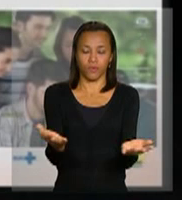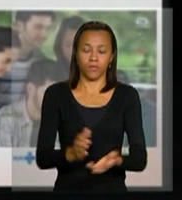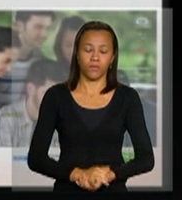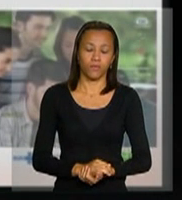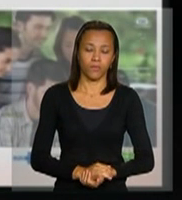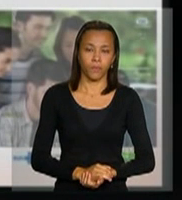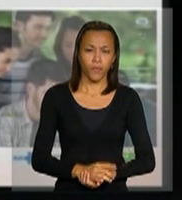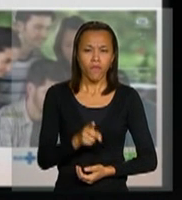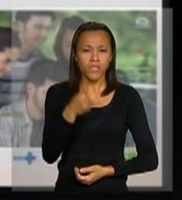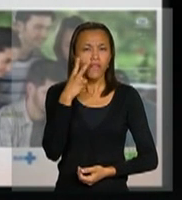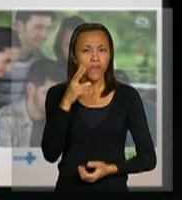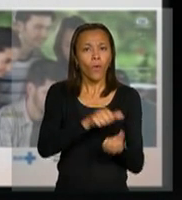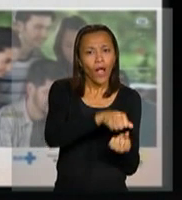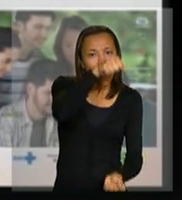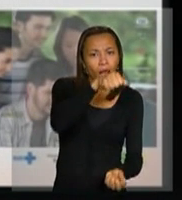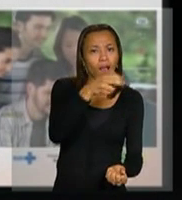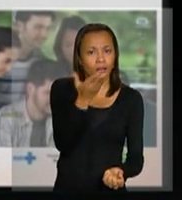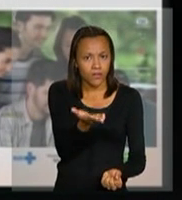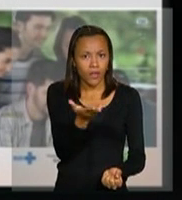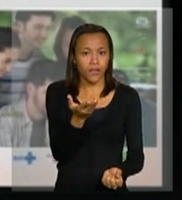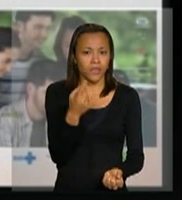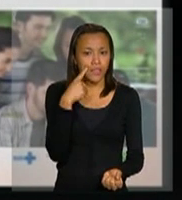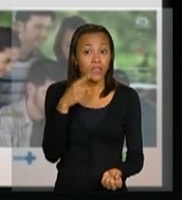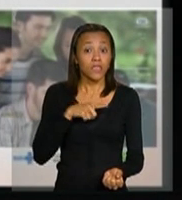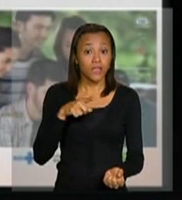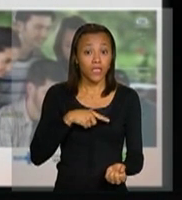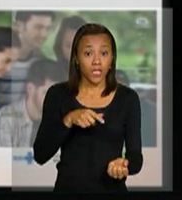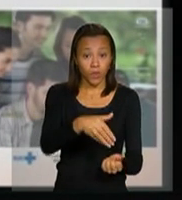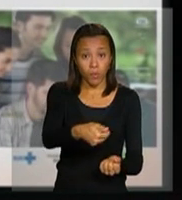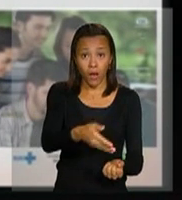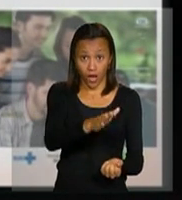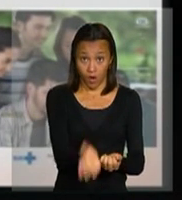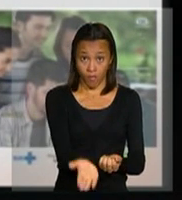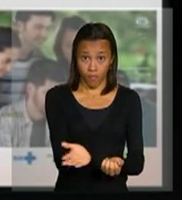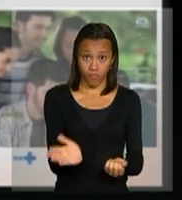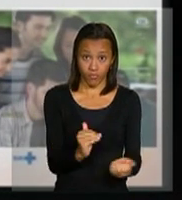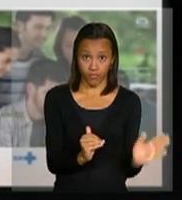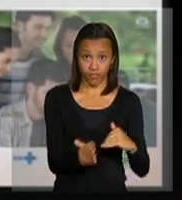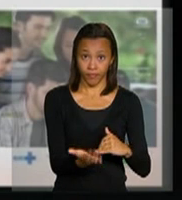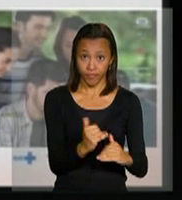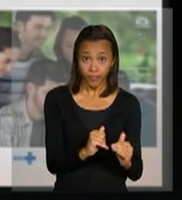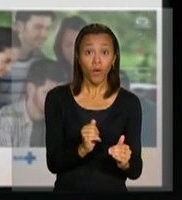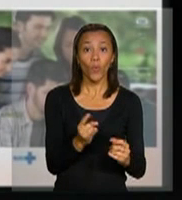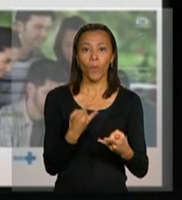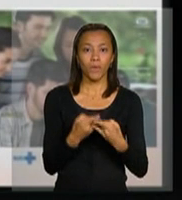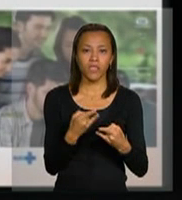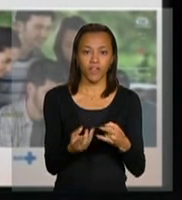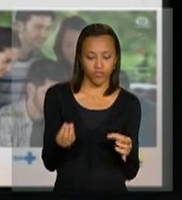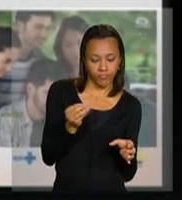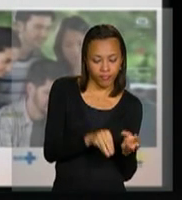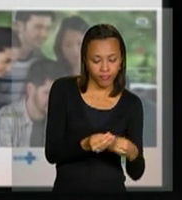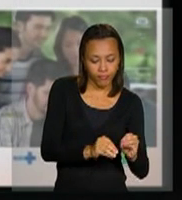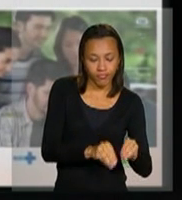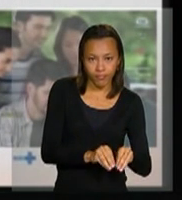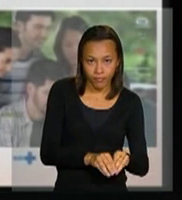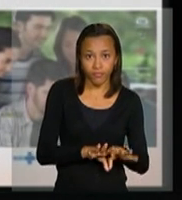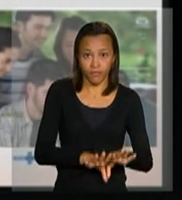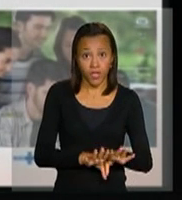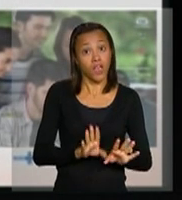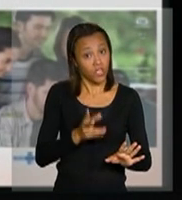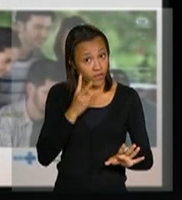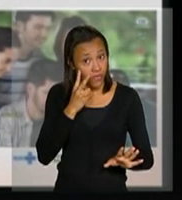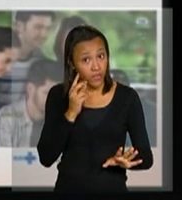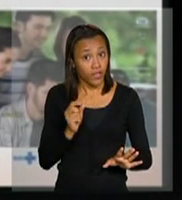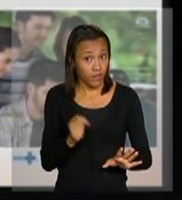o cartaz, isso aqui é a caixinha para colocar o preservativo, nós vamos fazer o possível para que o preservativo seja